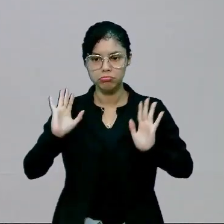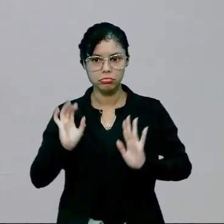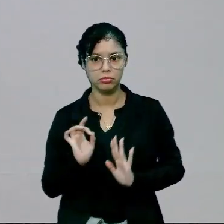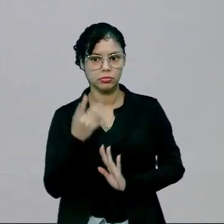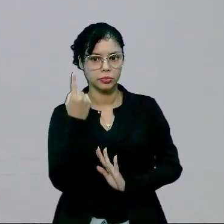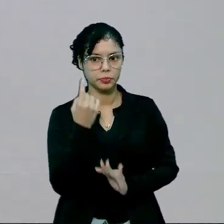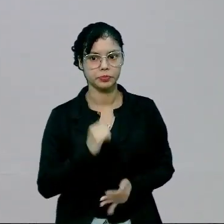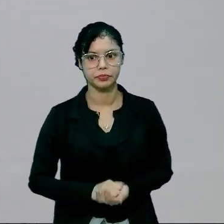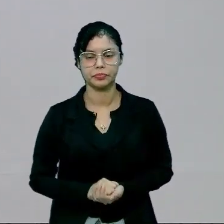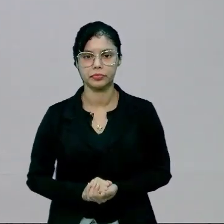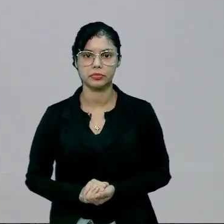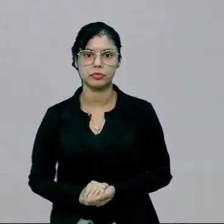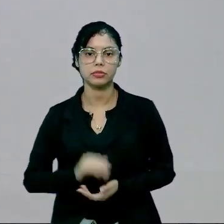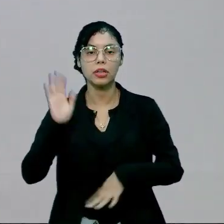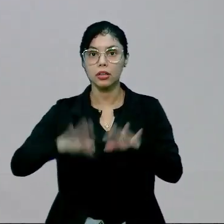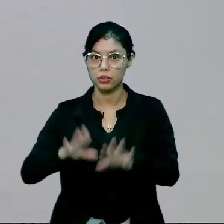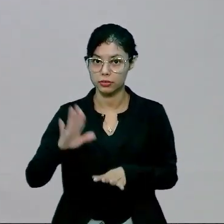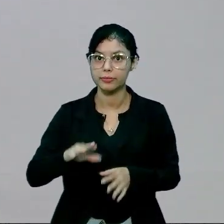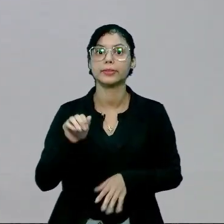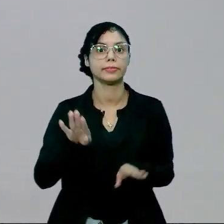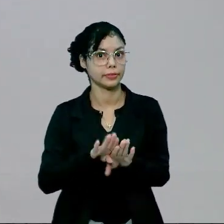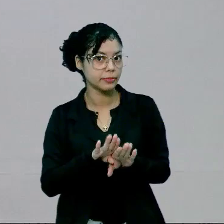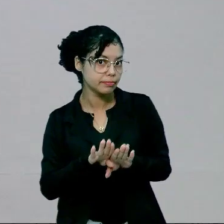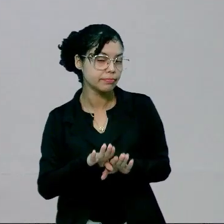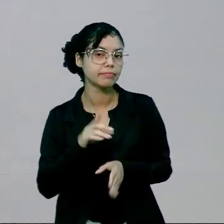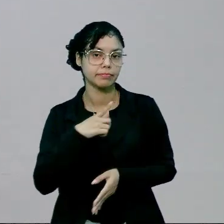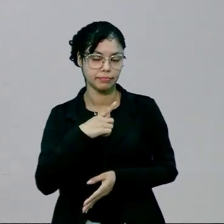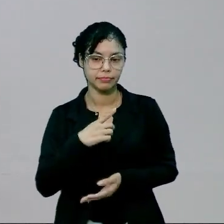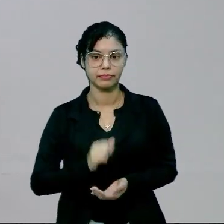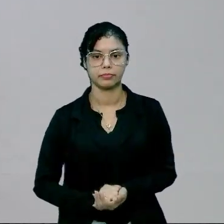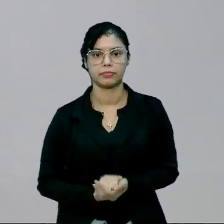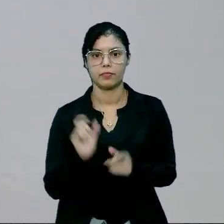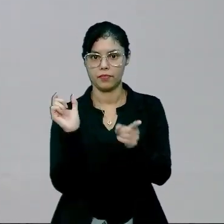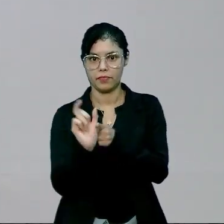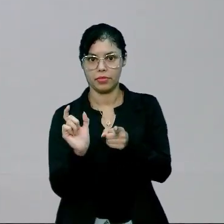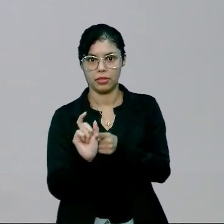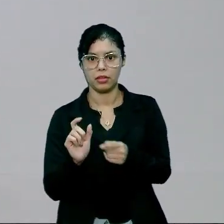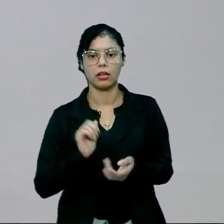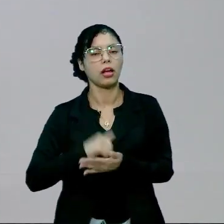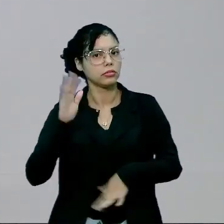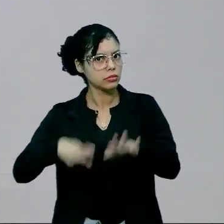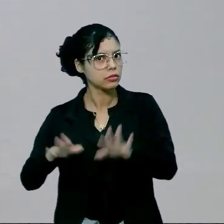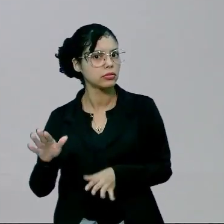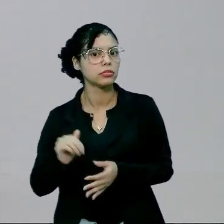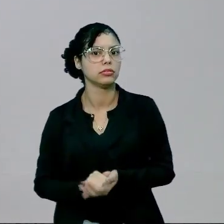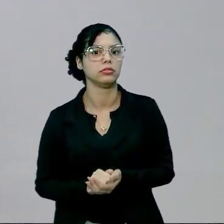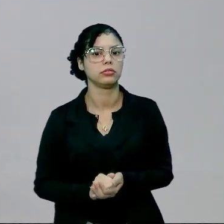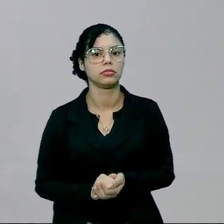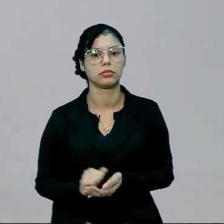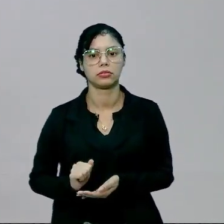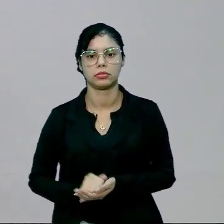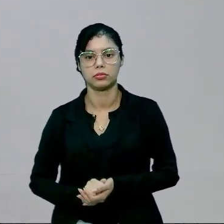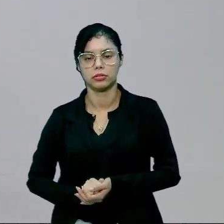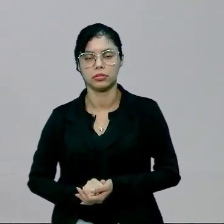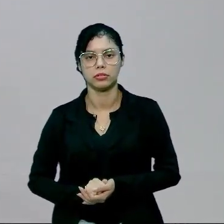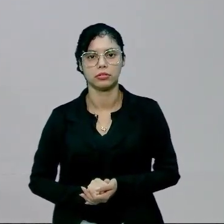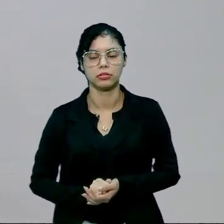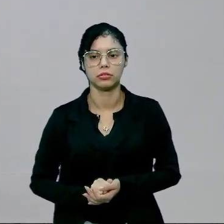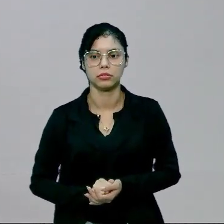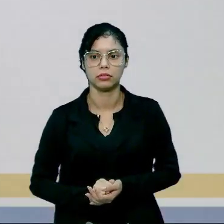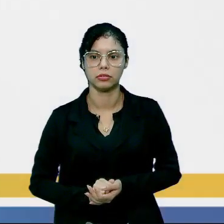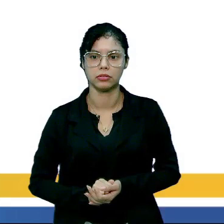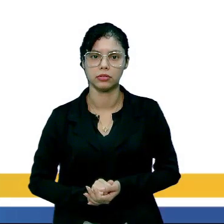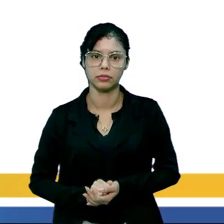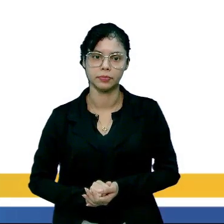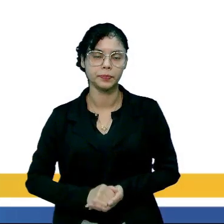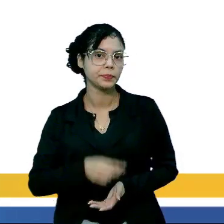uma palavra. Mas às vezes ela conta, tá? As palavras ali, às vezes, elas vão contando. Tudo bem?